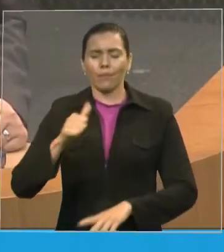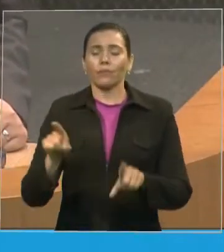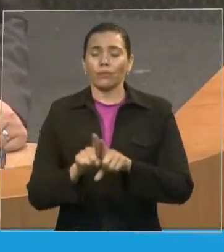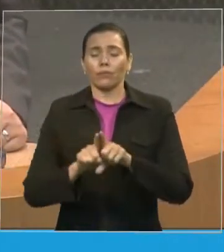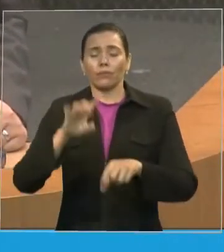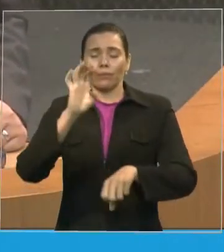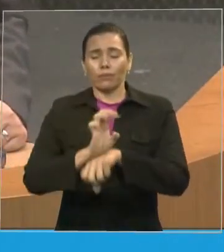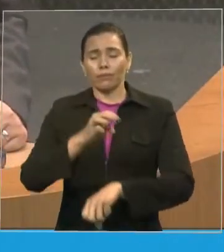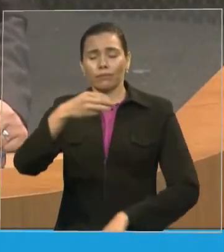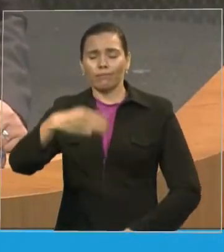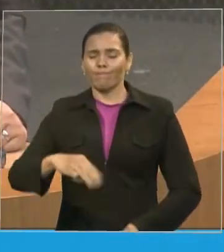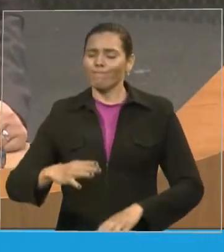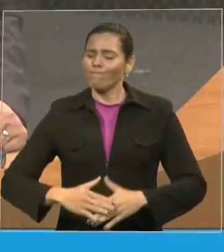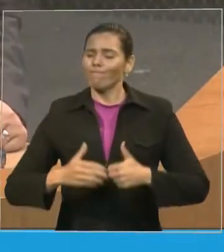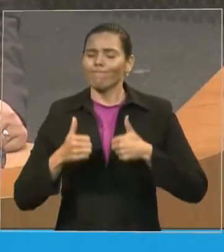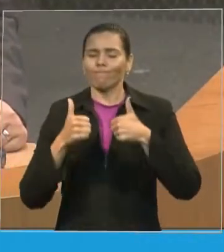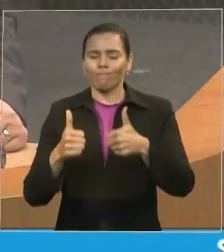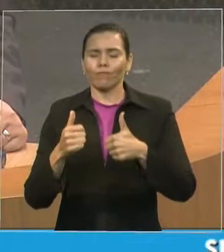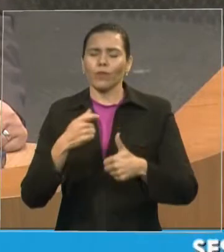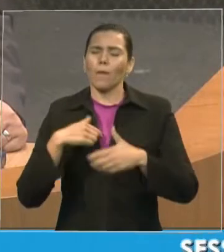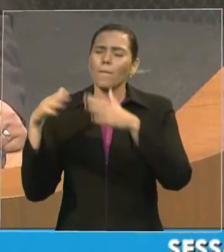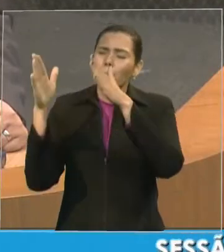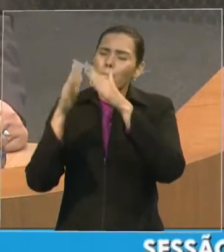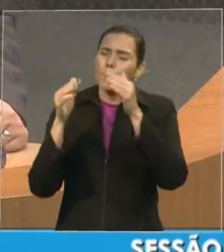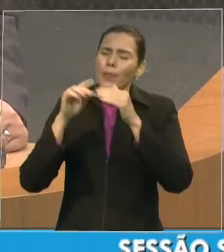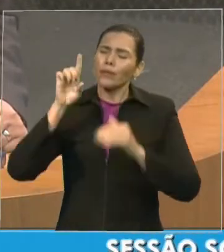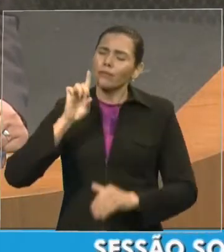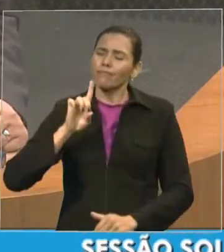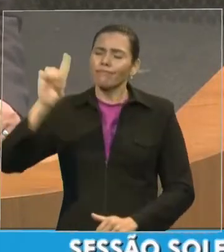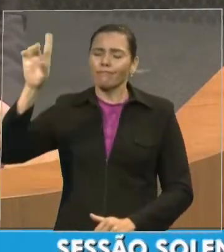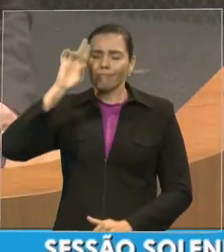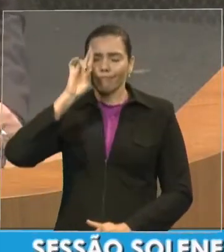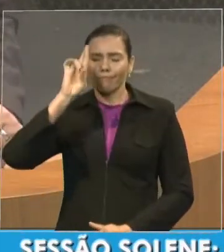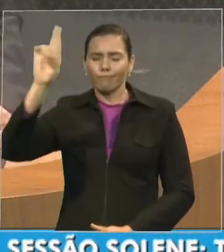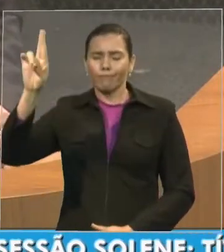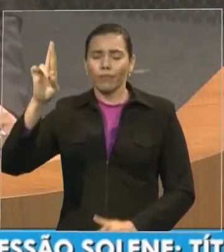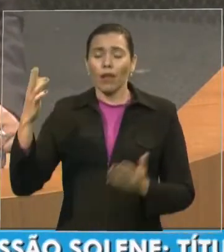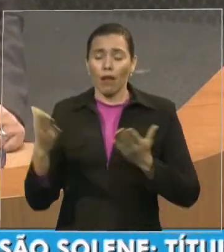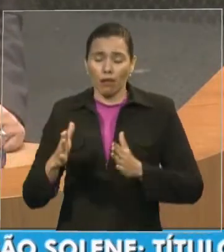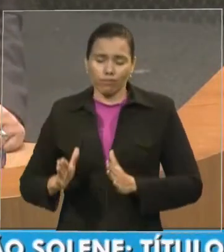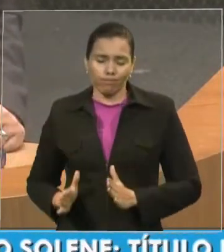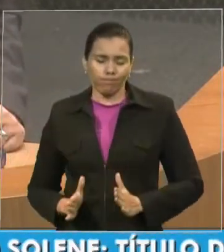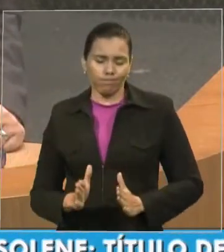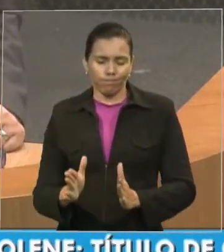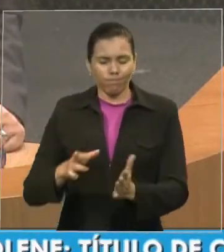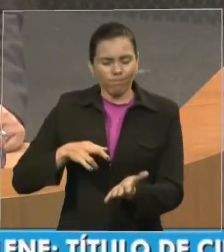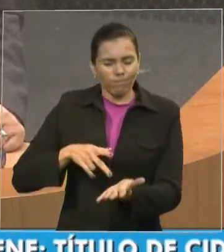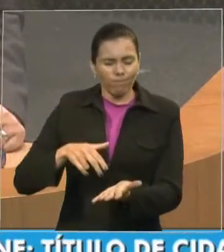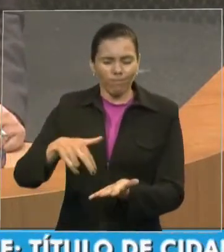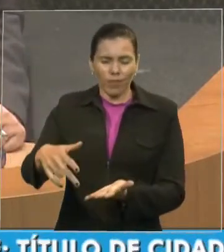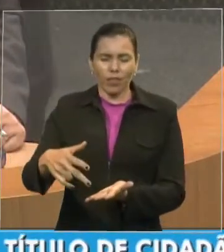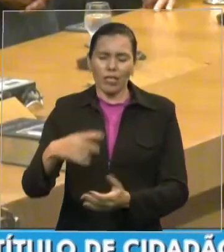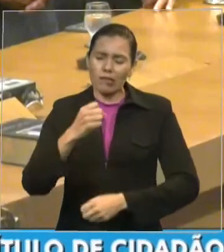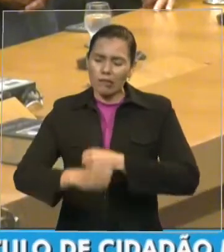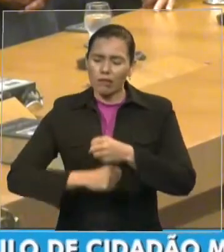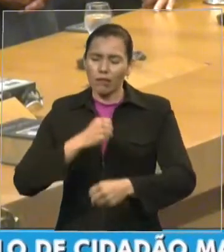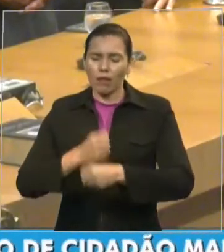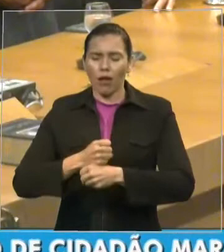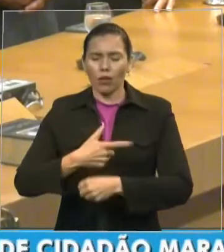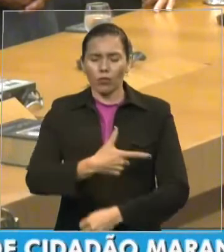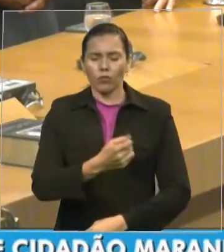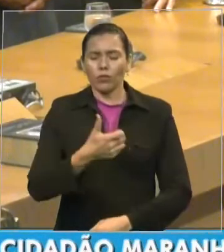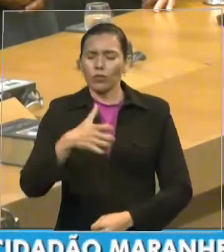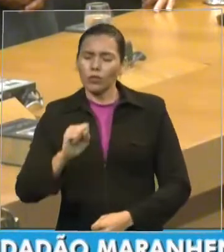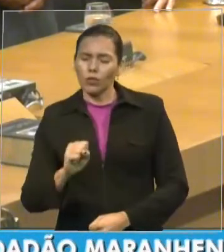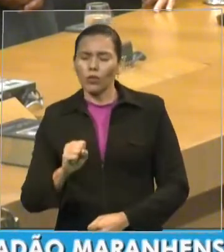te suplicar senhor que nessa caminhada de eleição para novos